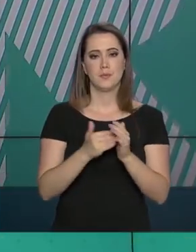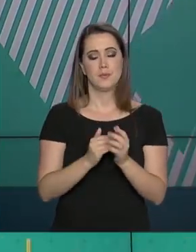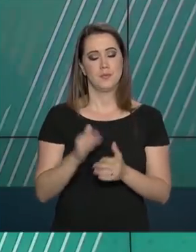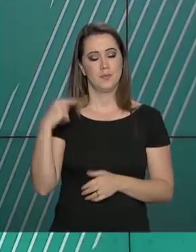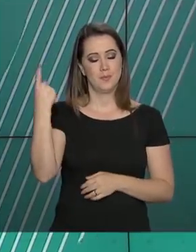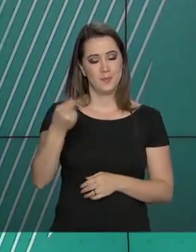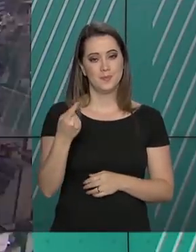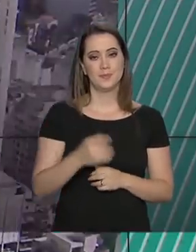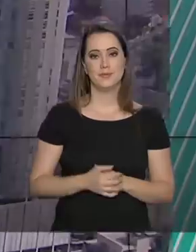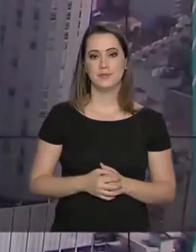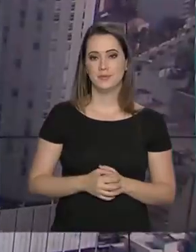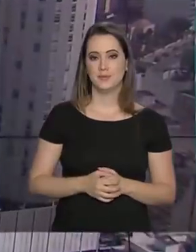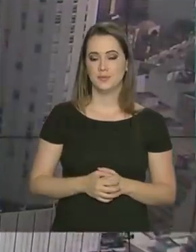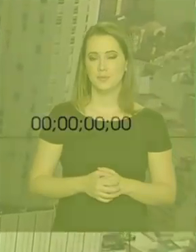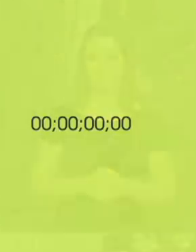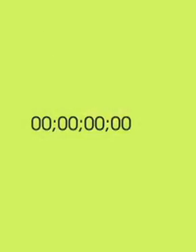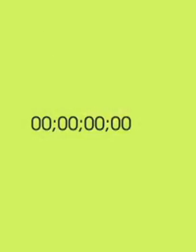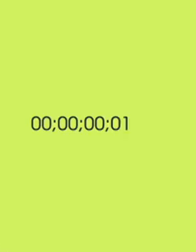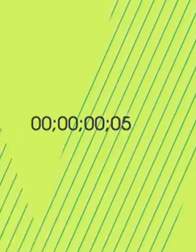Até a próxima!